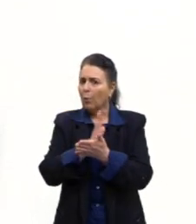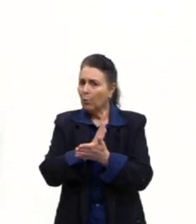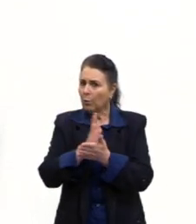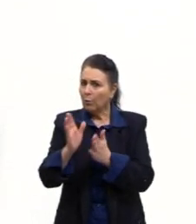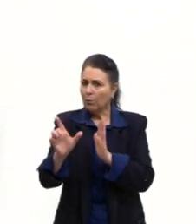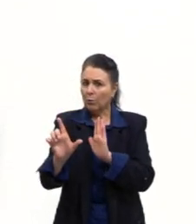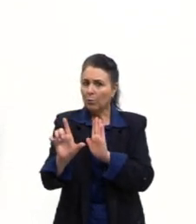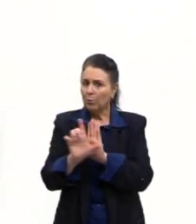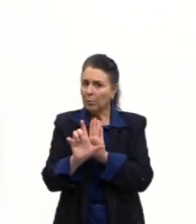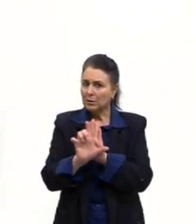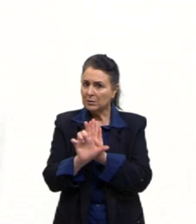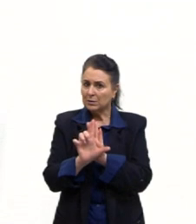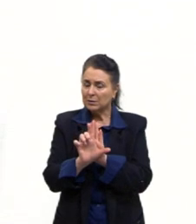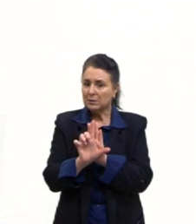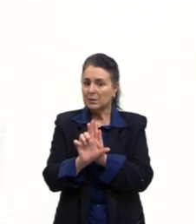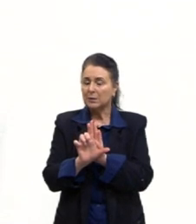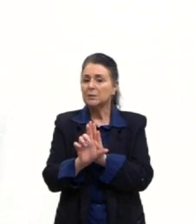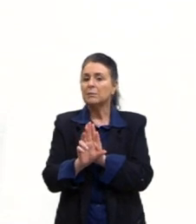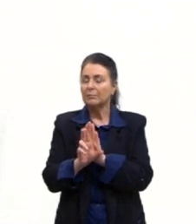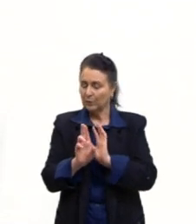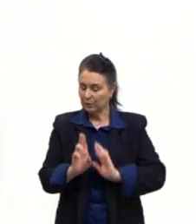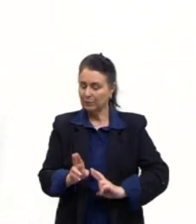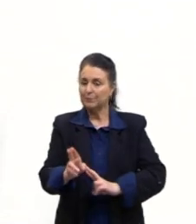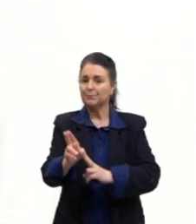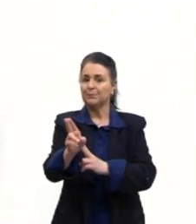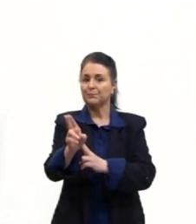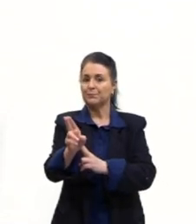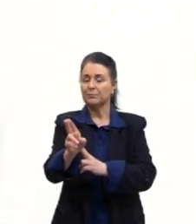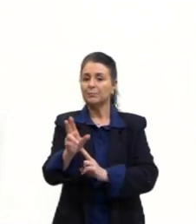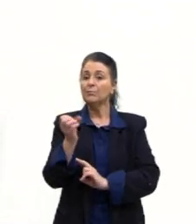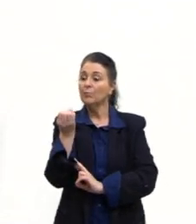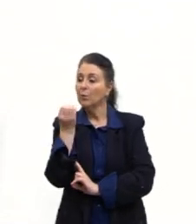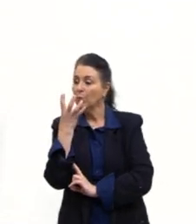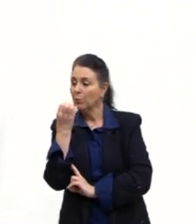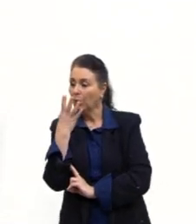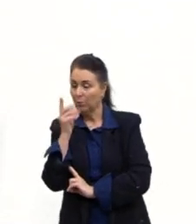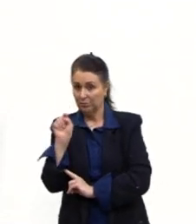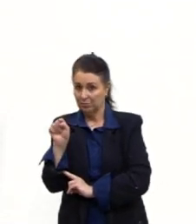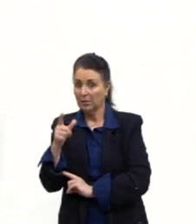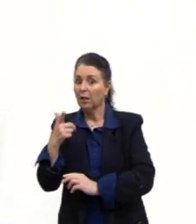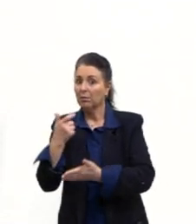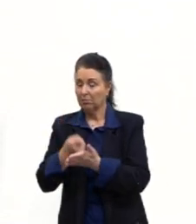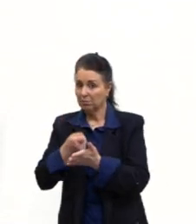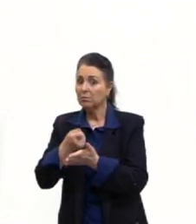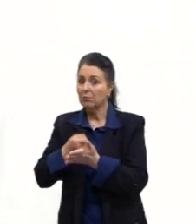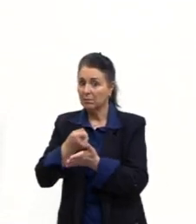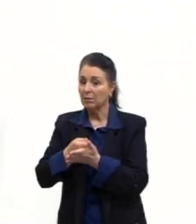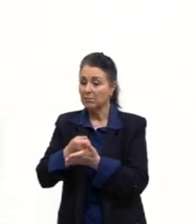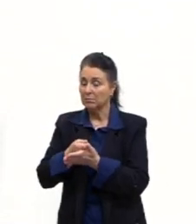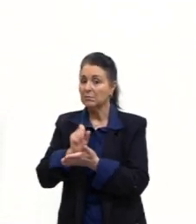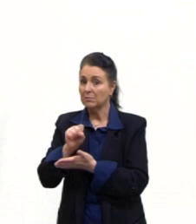vão ser mantidas, né? Hong Kong tenta se